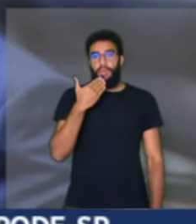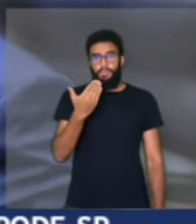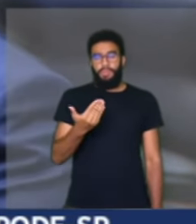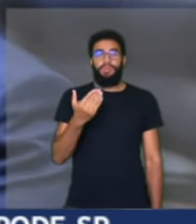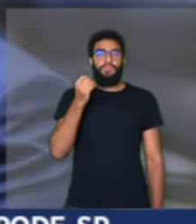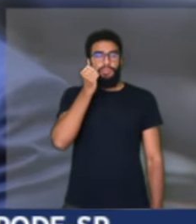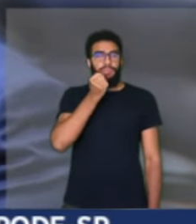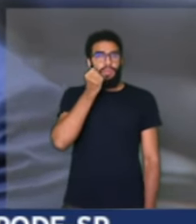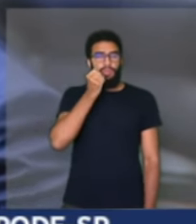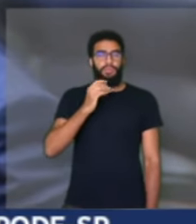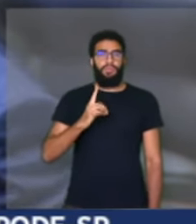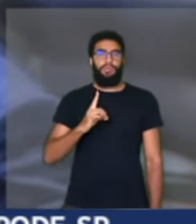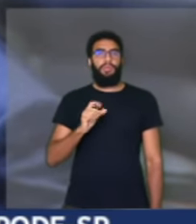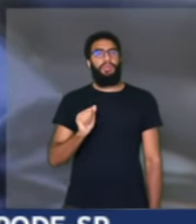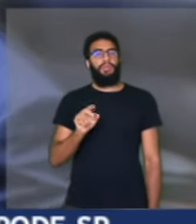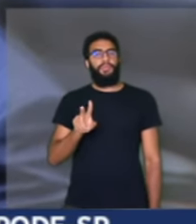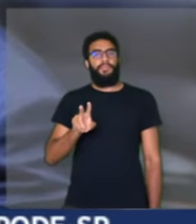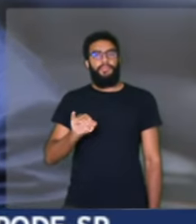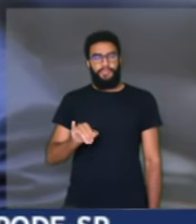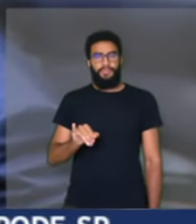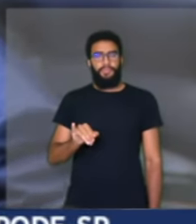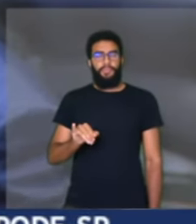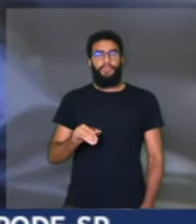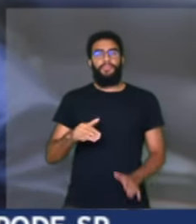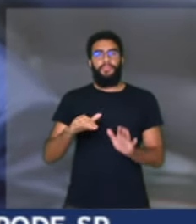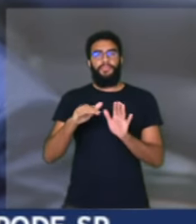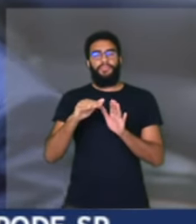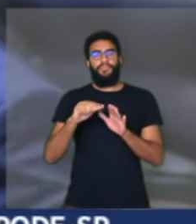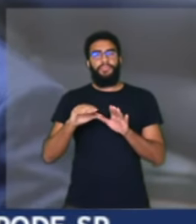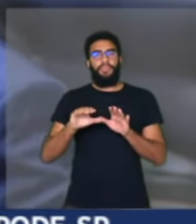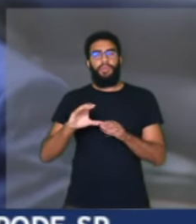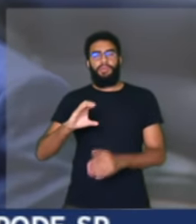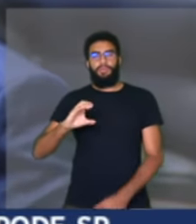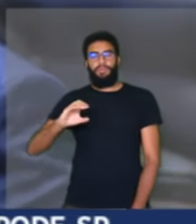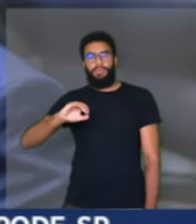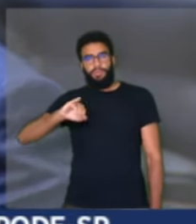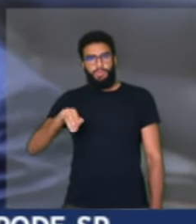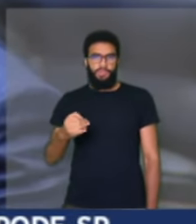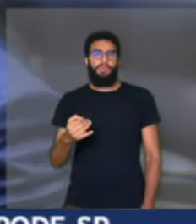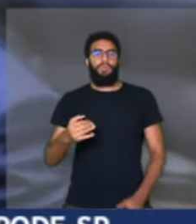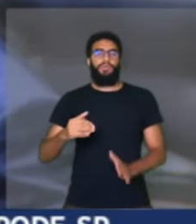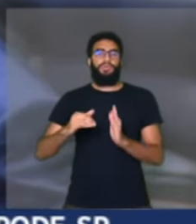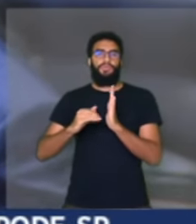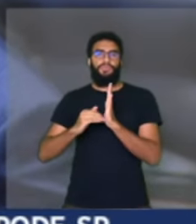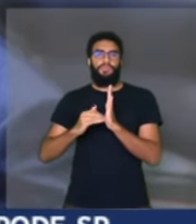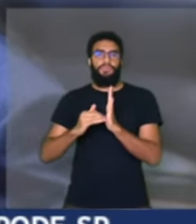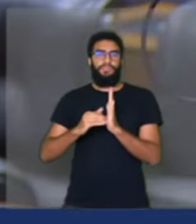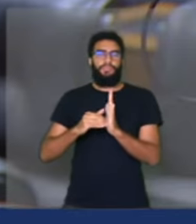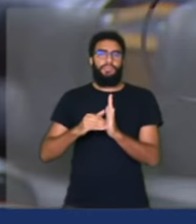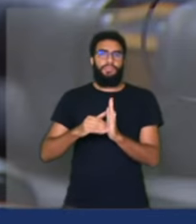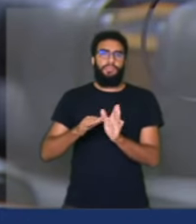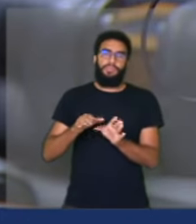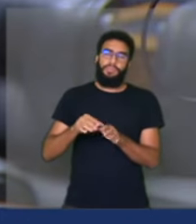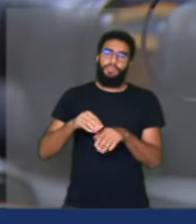Alcolumbre paute na Comissão de Constituição e Justiça do Senado Federal a indicação